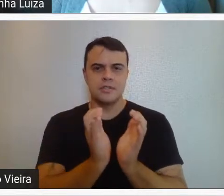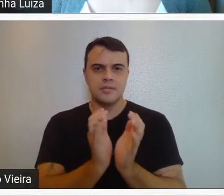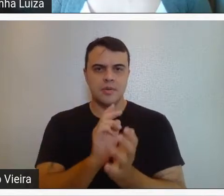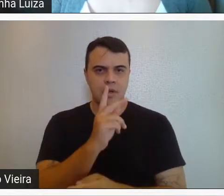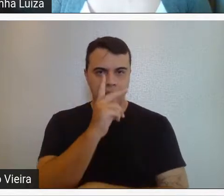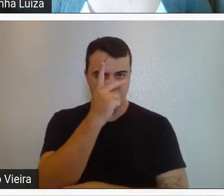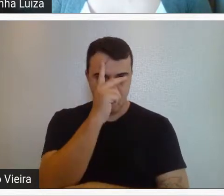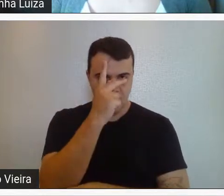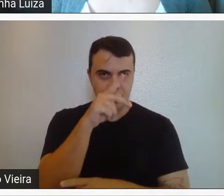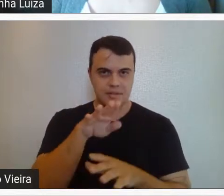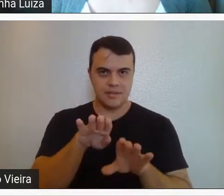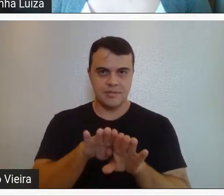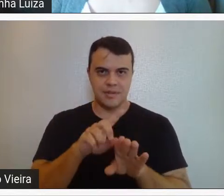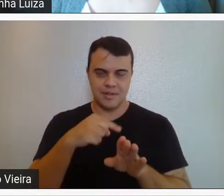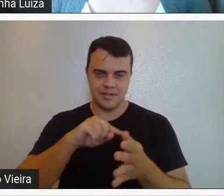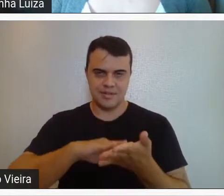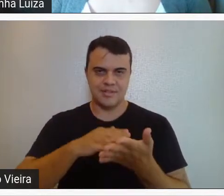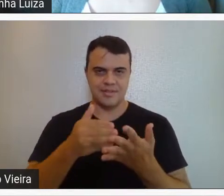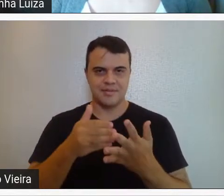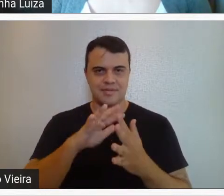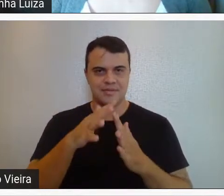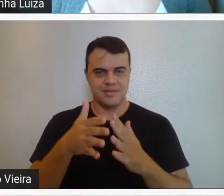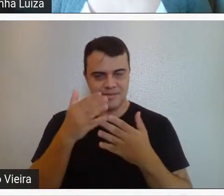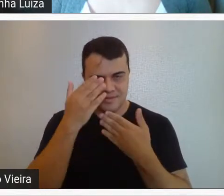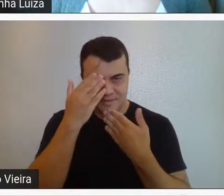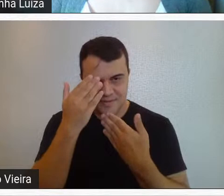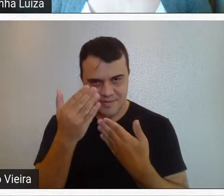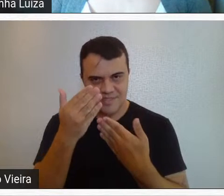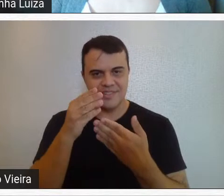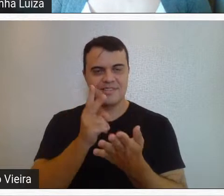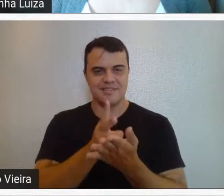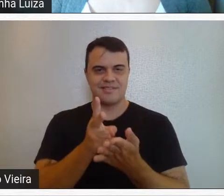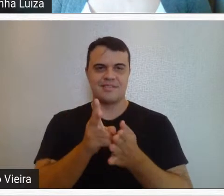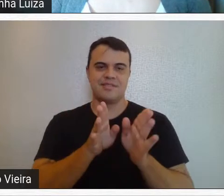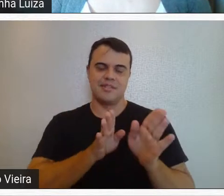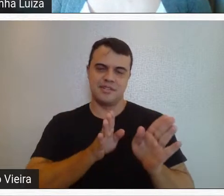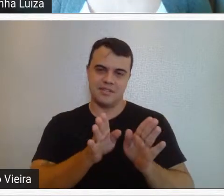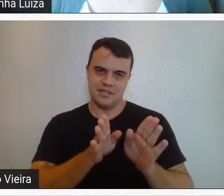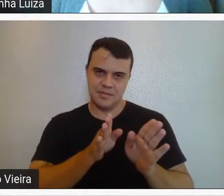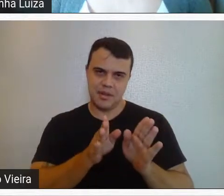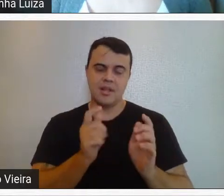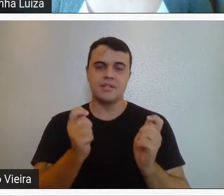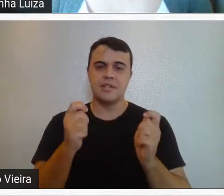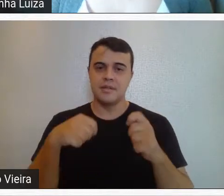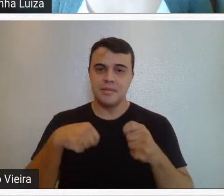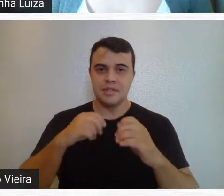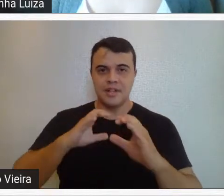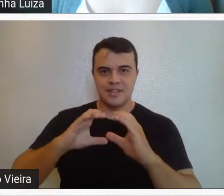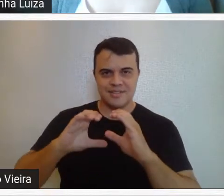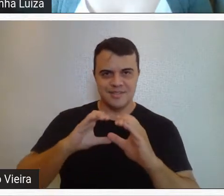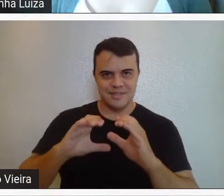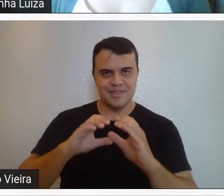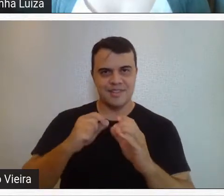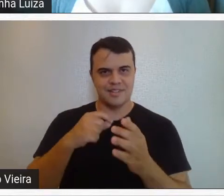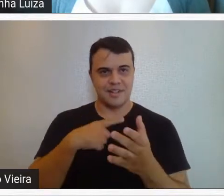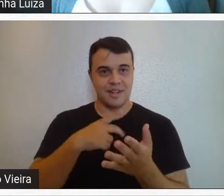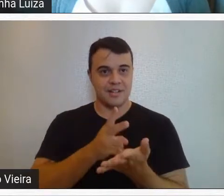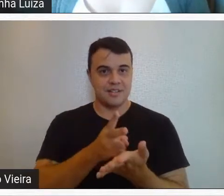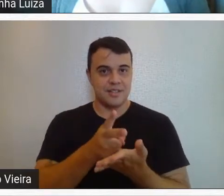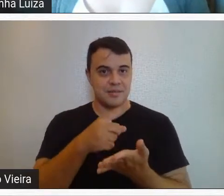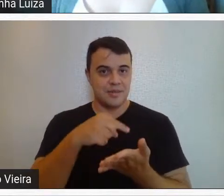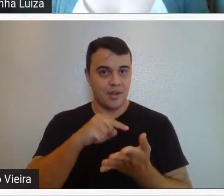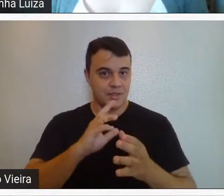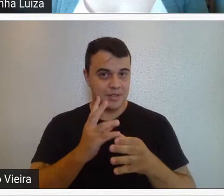Hélio, nosso intérprete de livros, ampliando aí a nossa capacidade de comunicação e a nossa